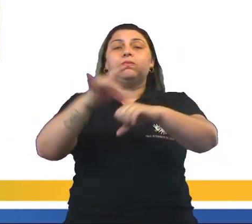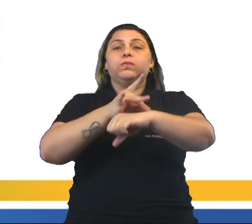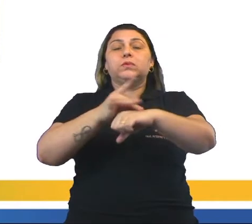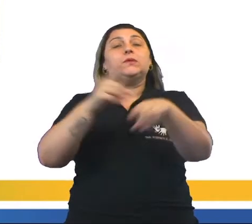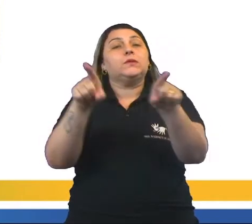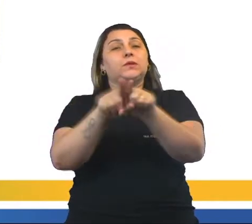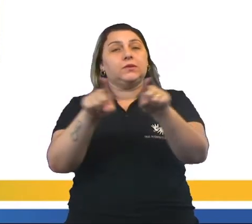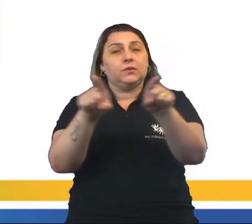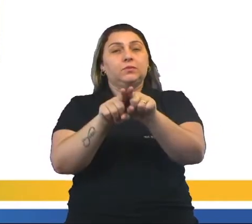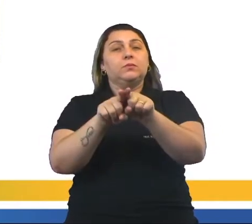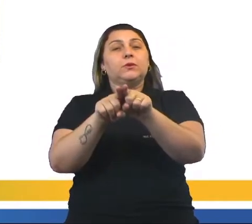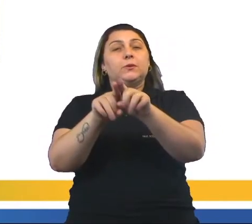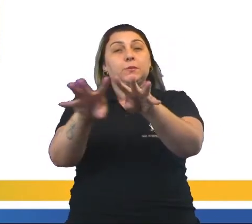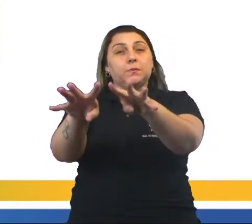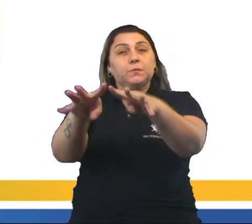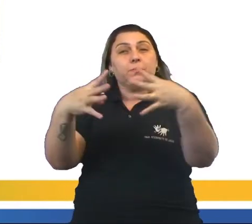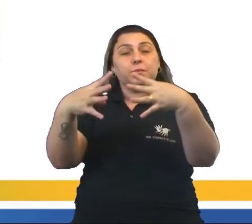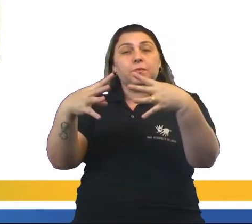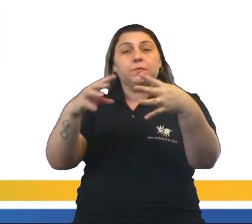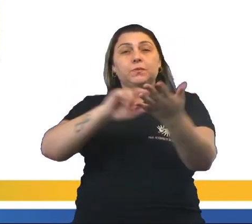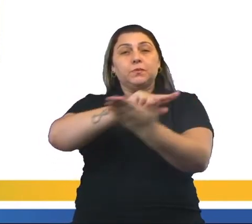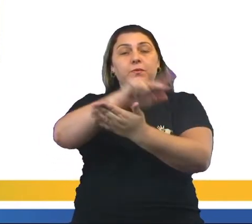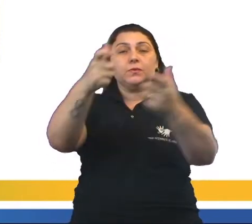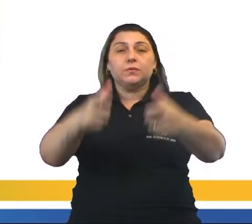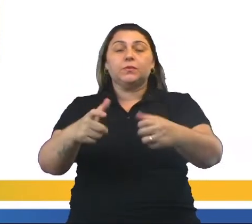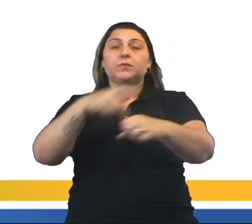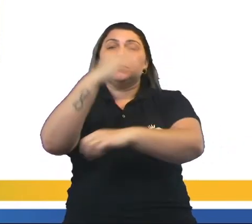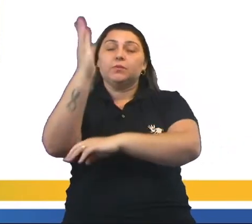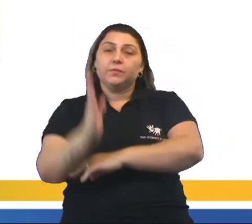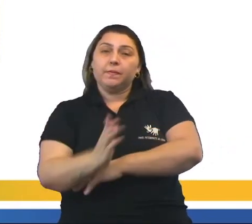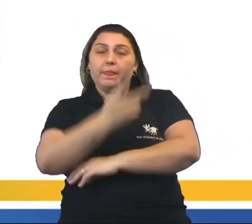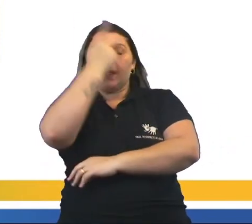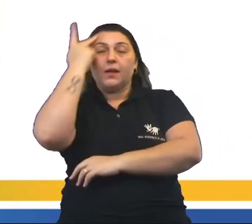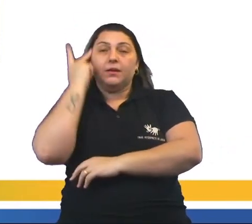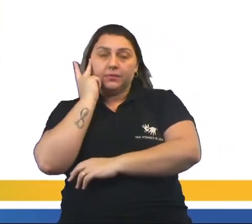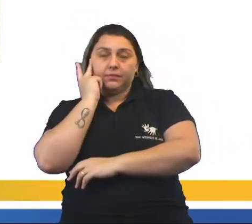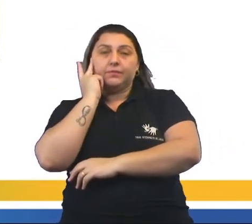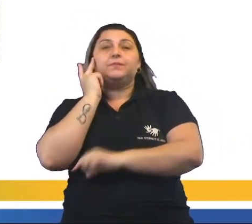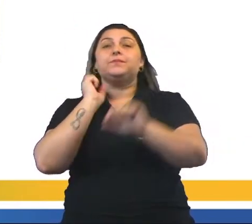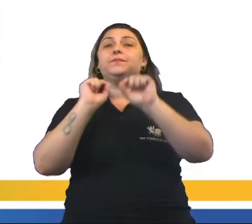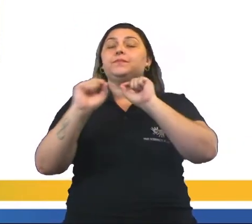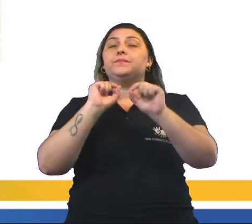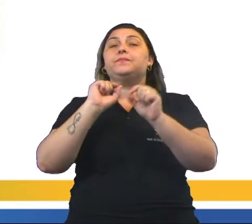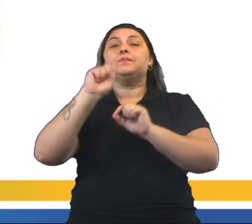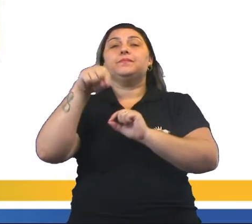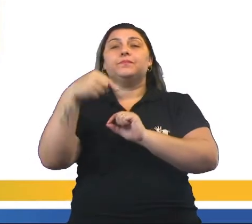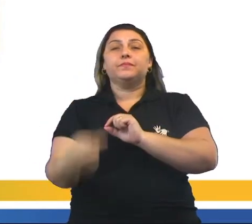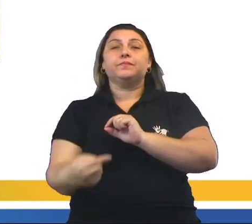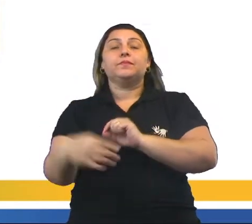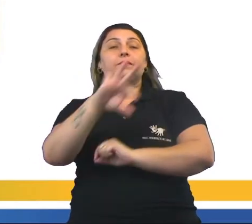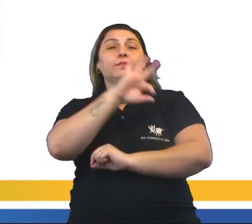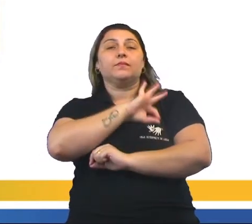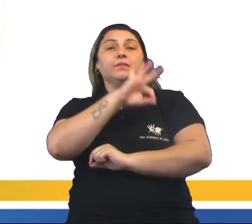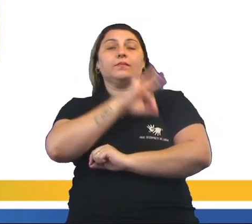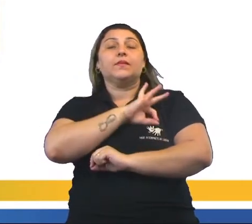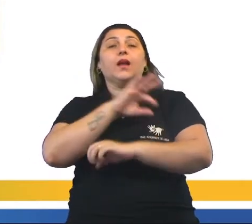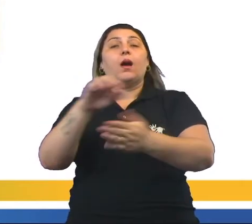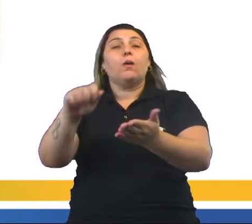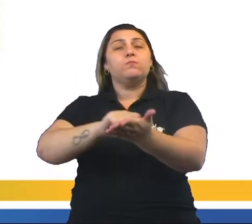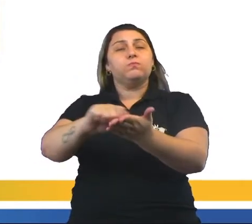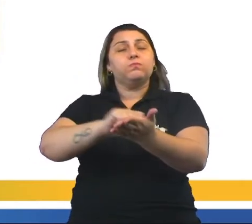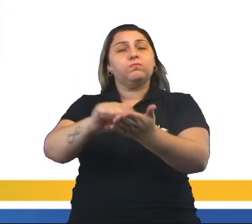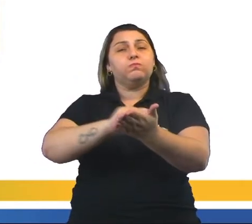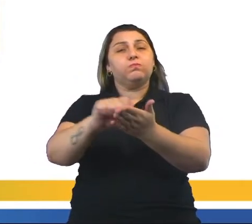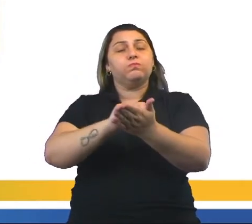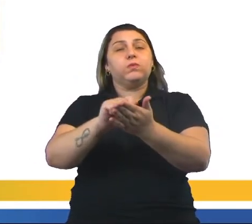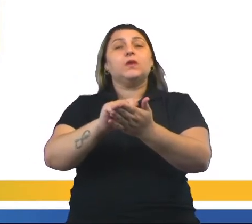também atrair, de vários lugares do Brasil, pessoas para serem o que depois foi chamado de soldados da borracha. Deixaram